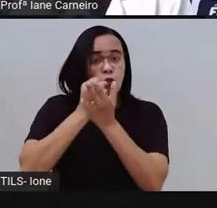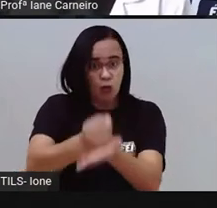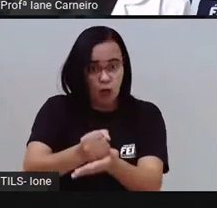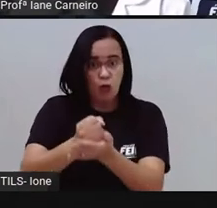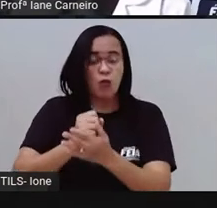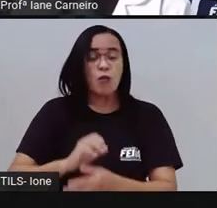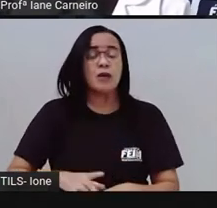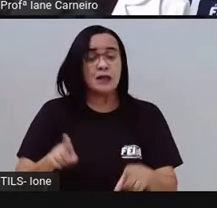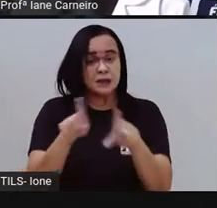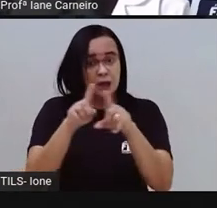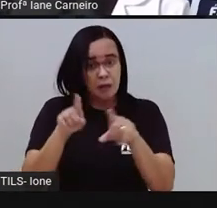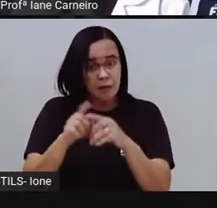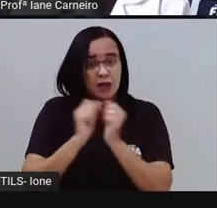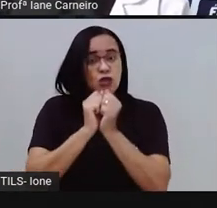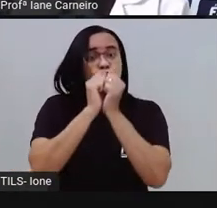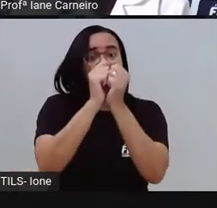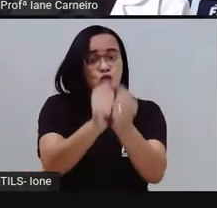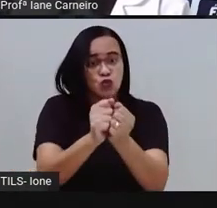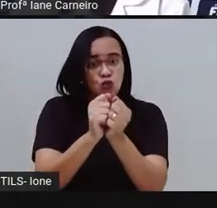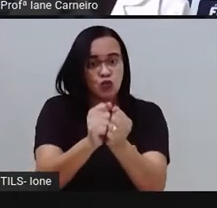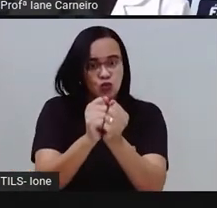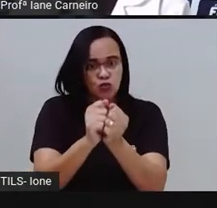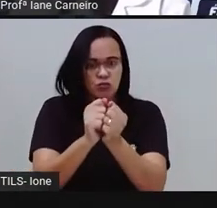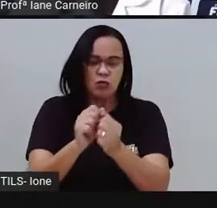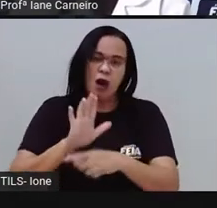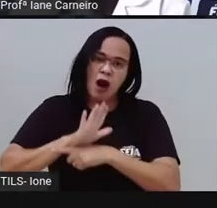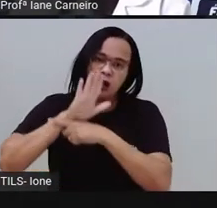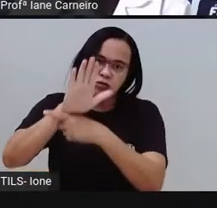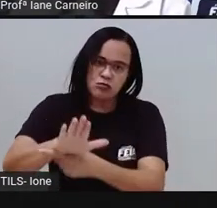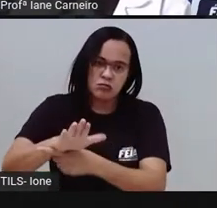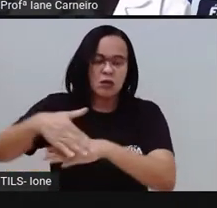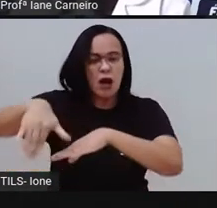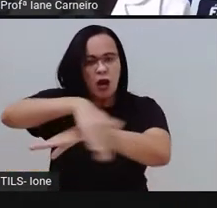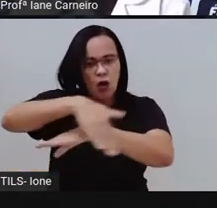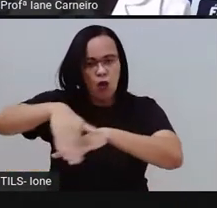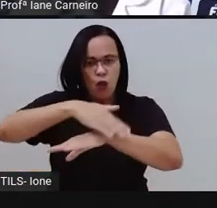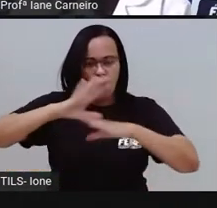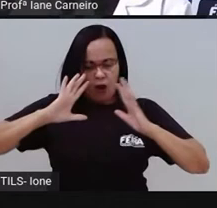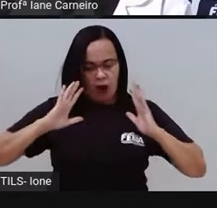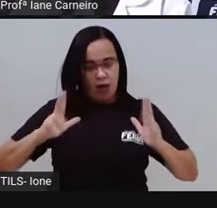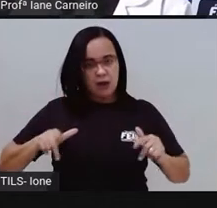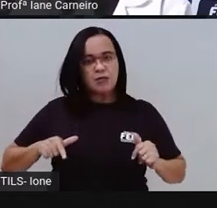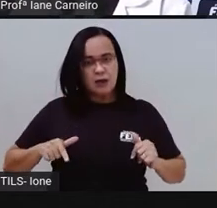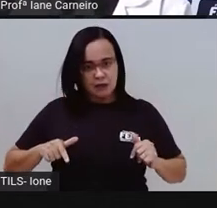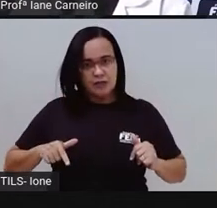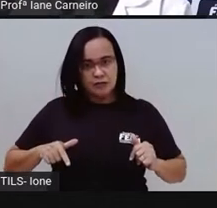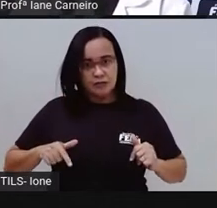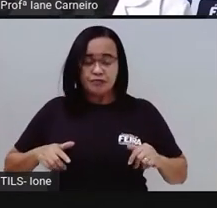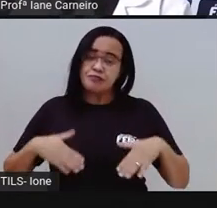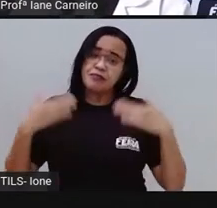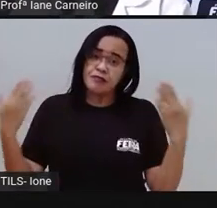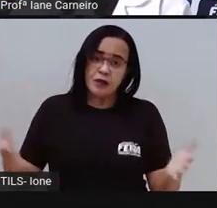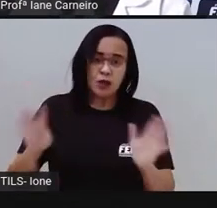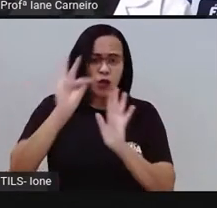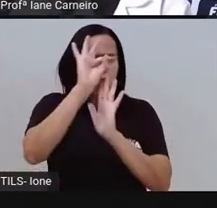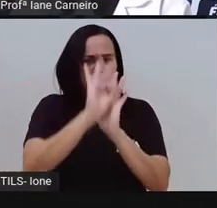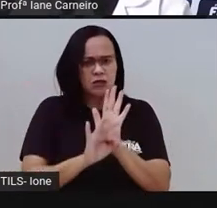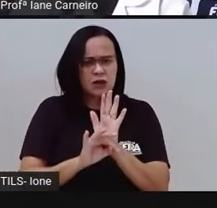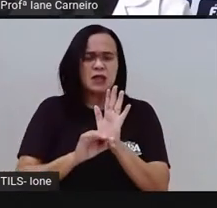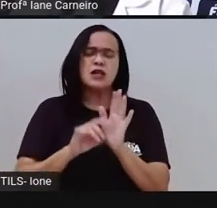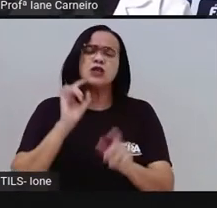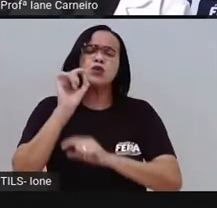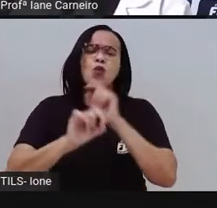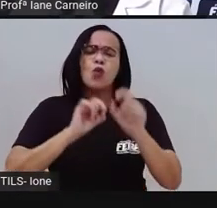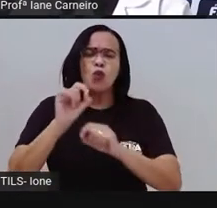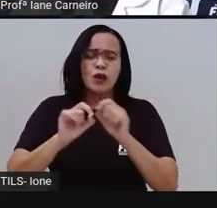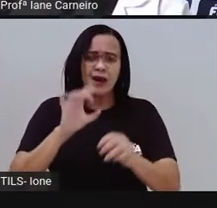Então, a Pró trouxe essa informação aqui, ó. Cada um de nós, brasileiros, produz mais ou menos 500 gramas